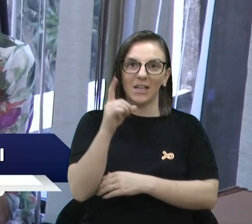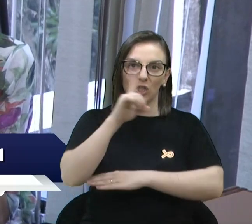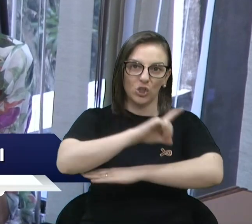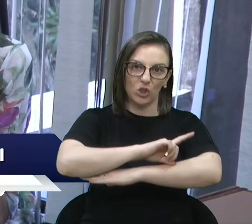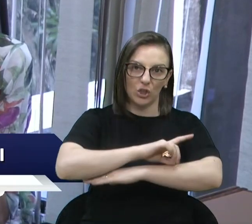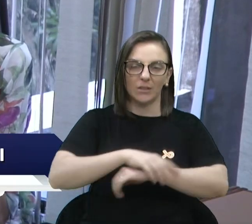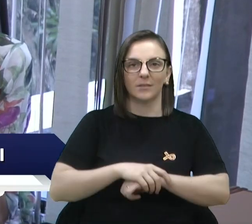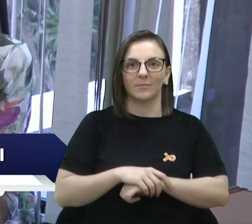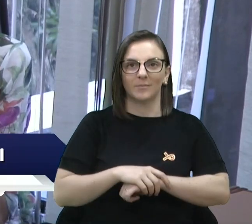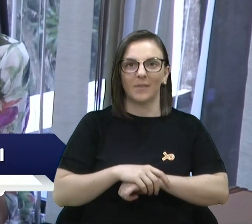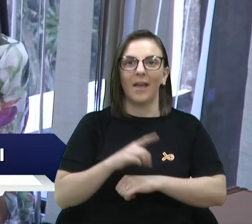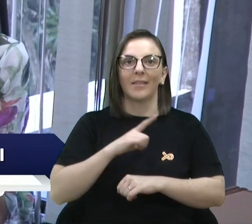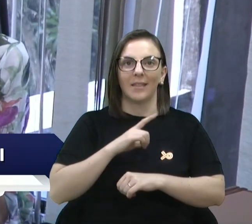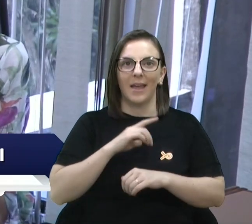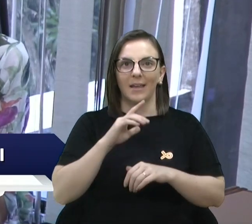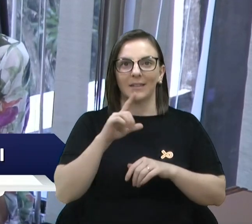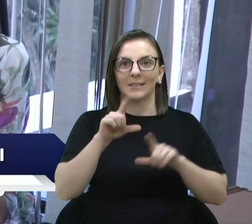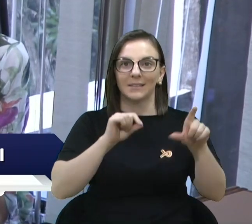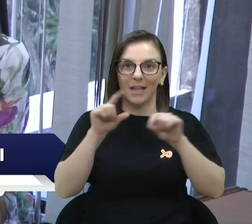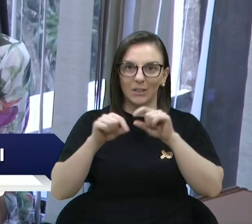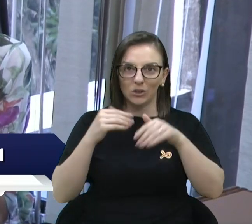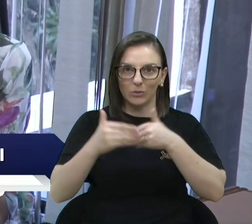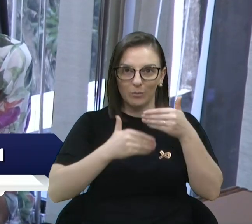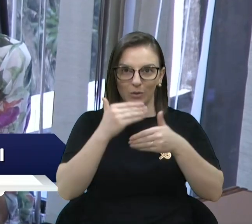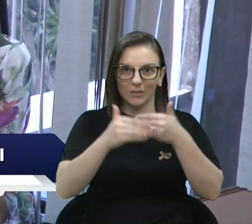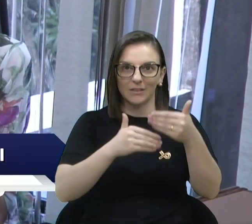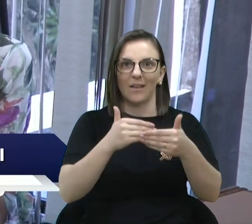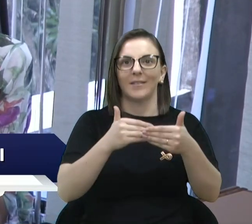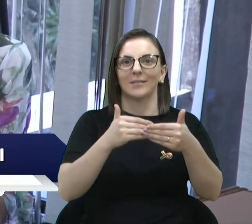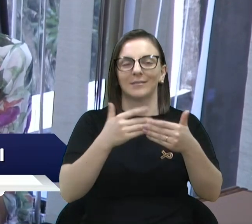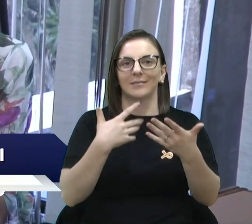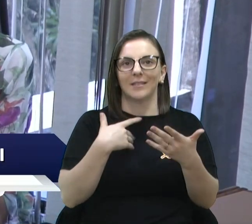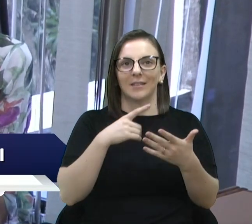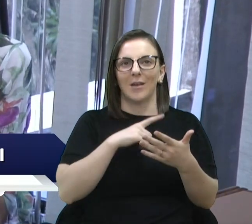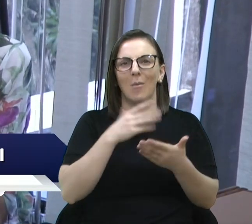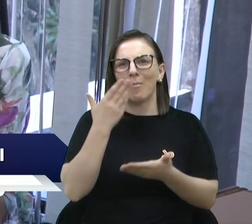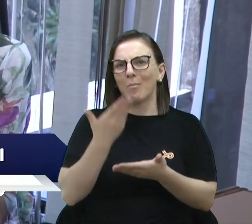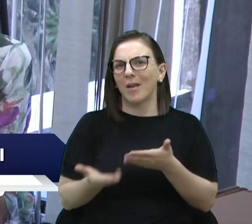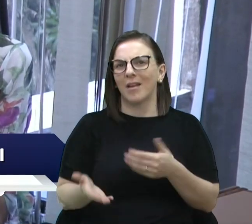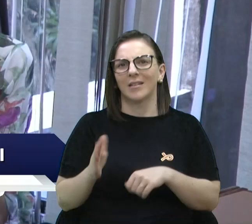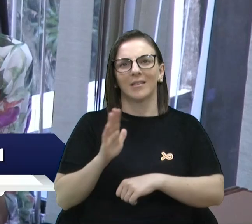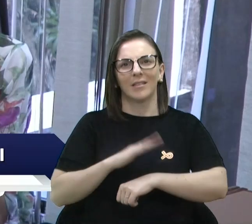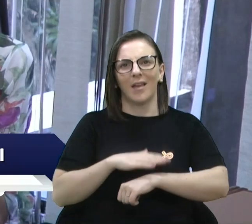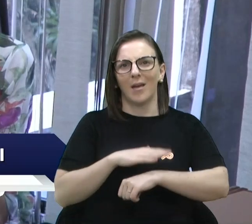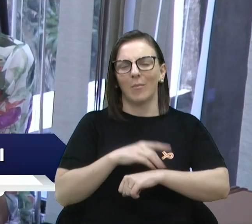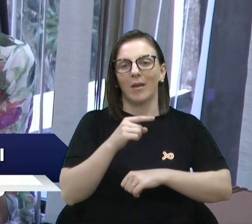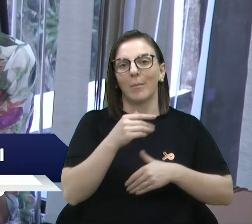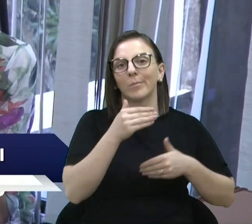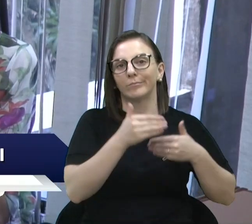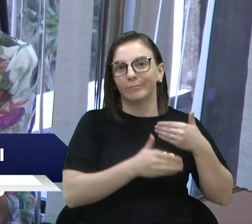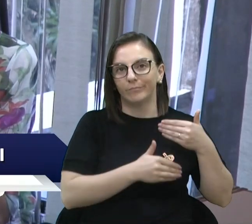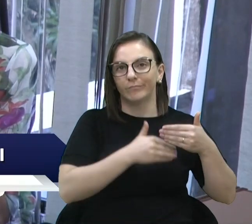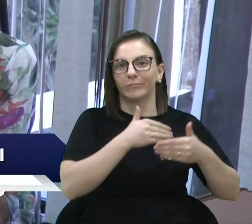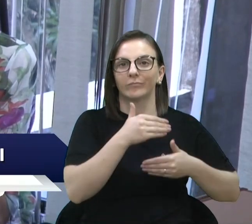seletivo, isso acaba que se perde muito tempo nesse processo.